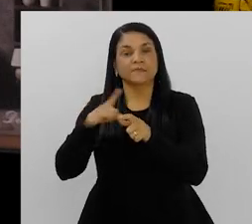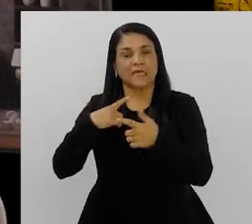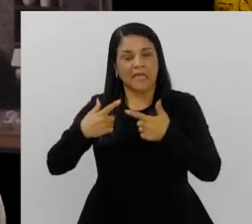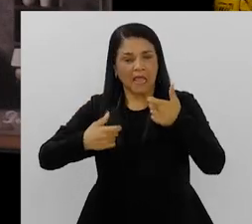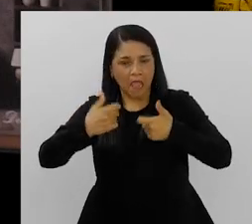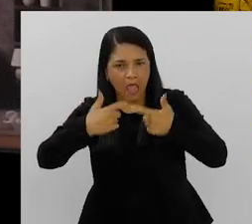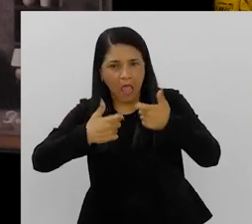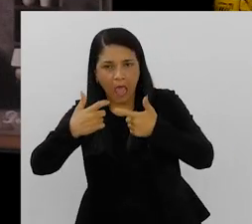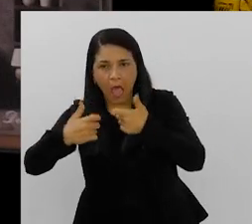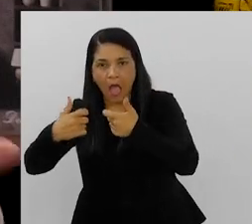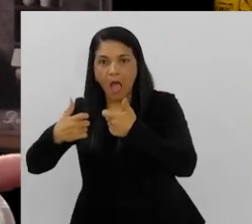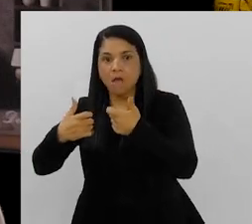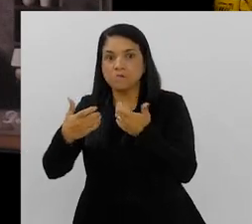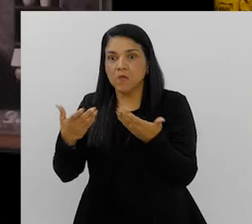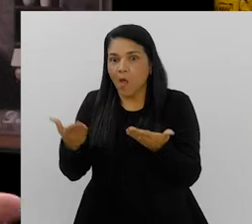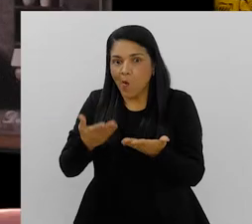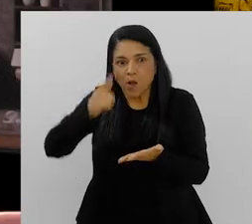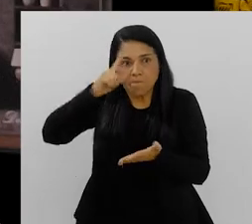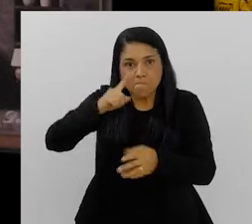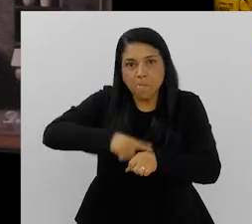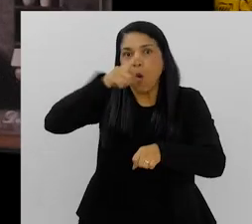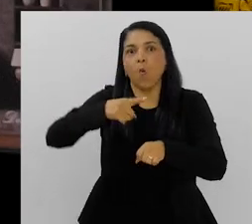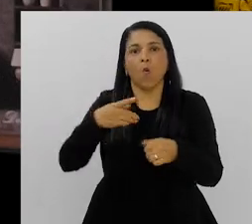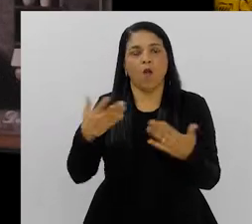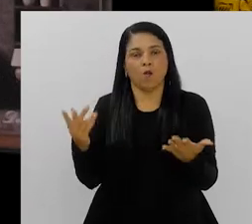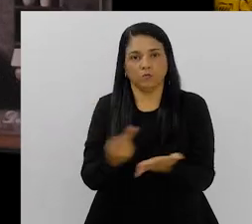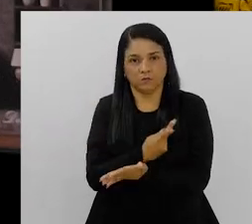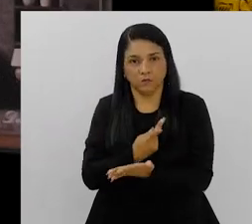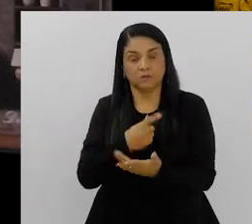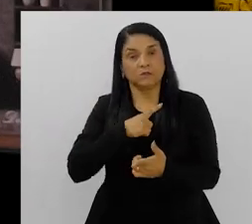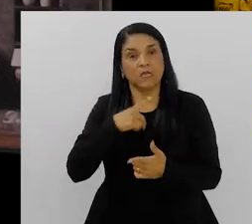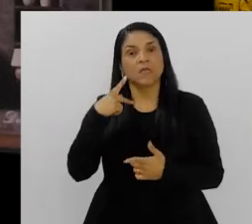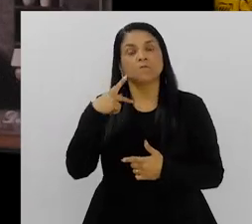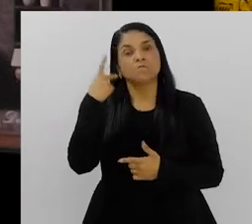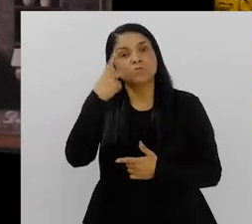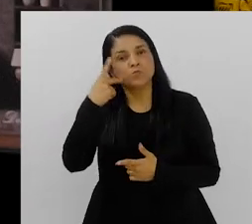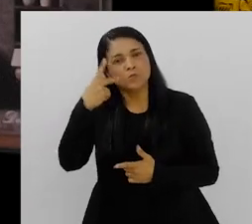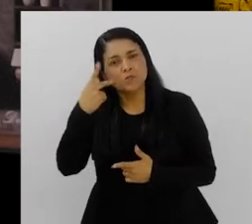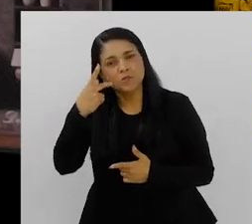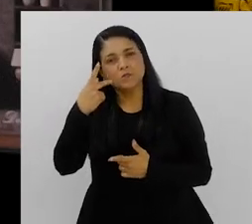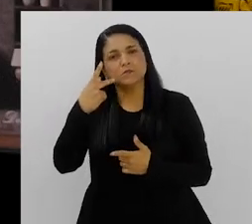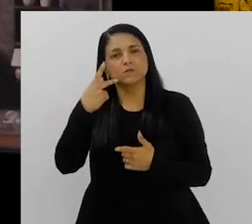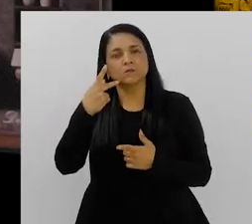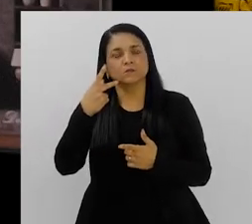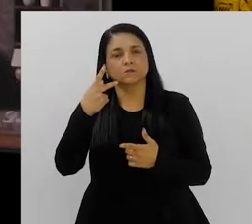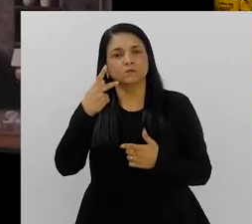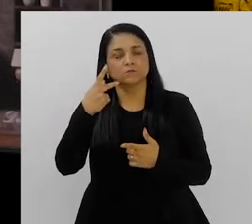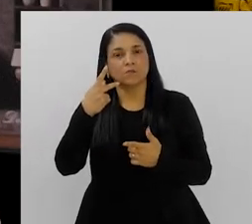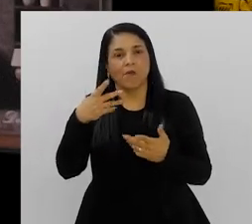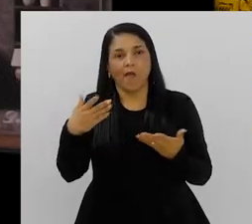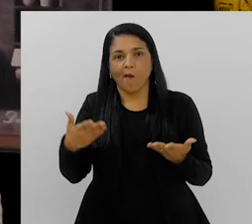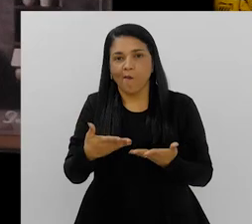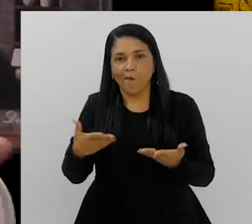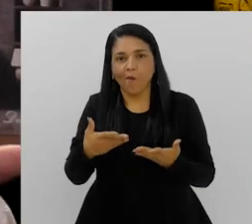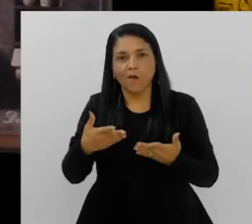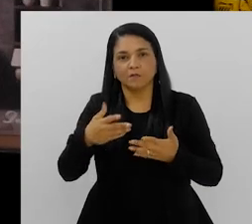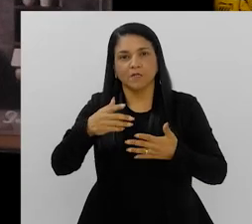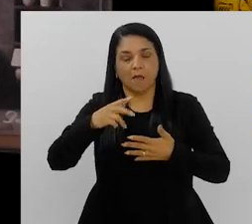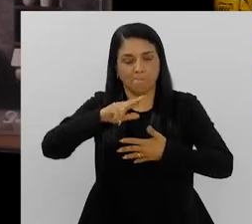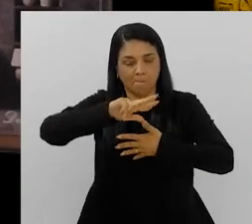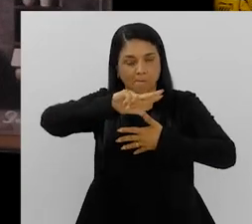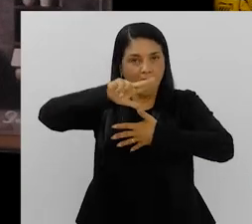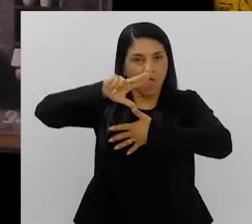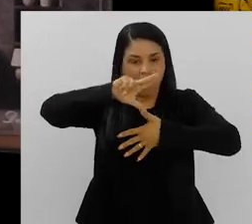A gente tem guerras hoje acontecendo nesse exato momento. A gente tem políticas agora aqui